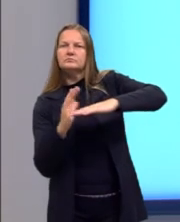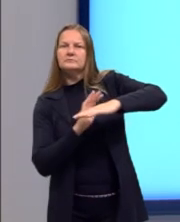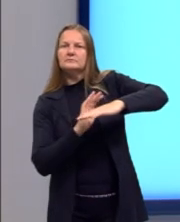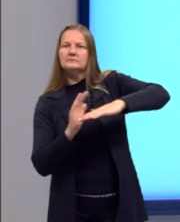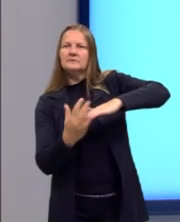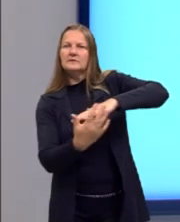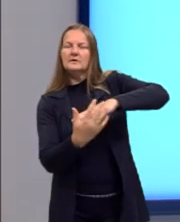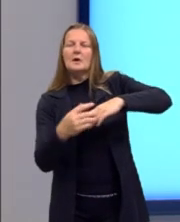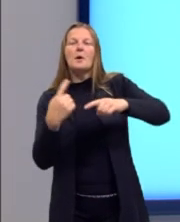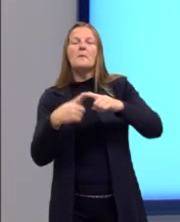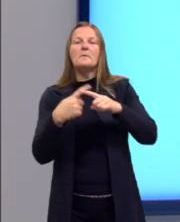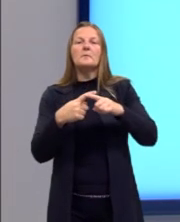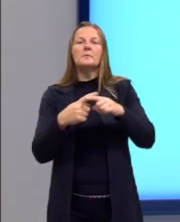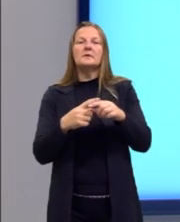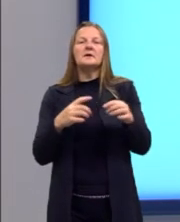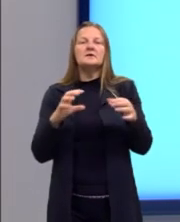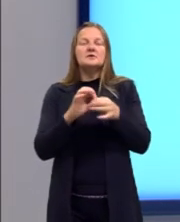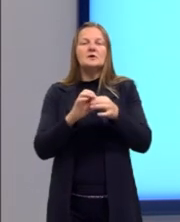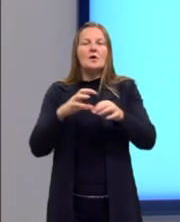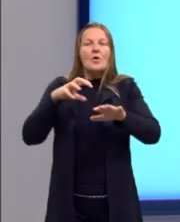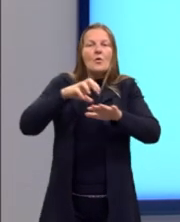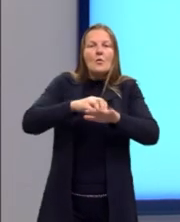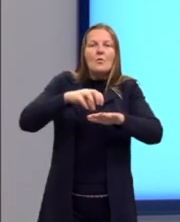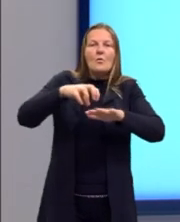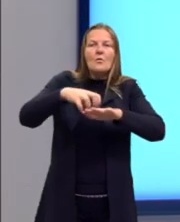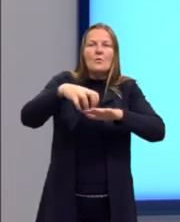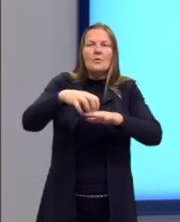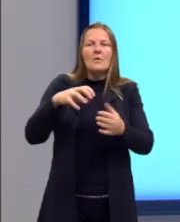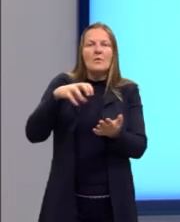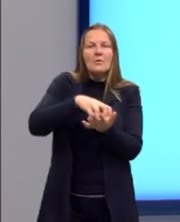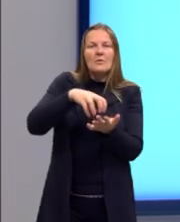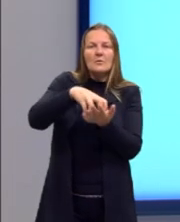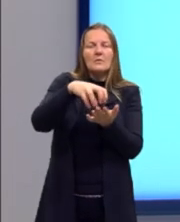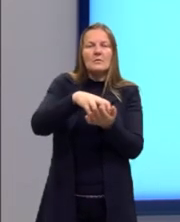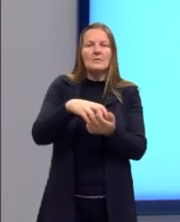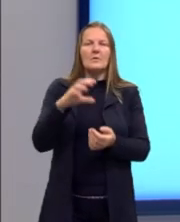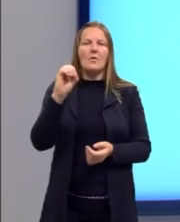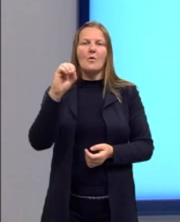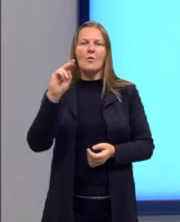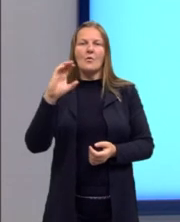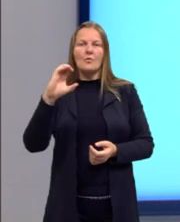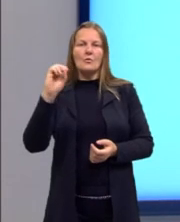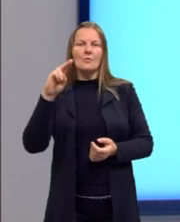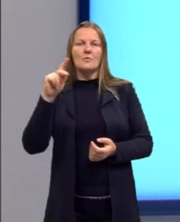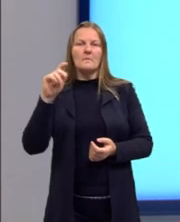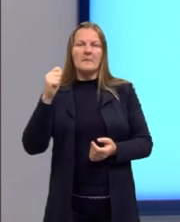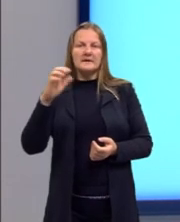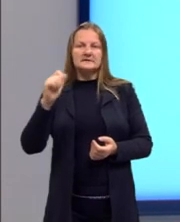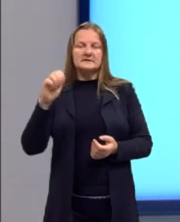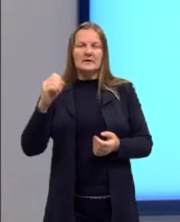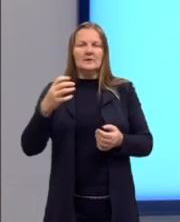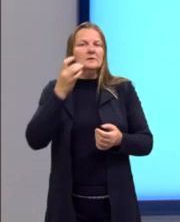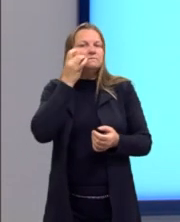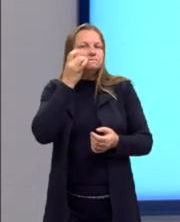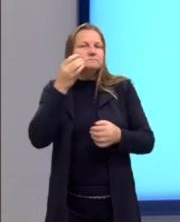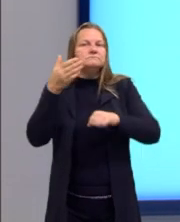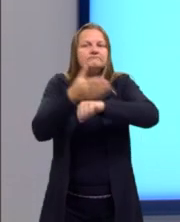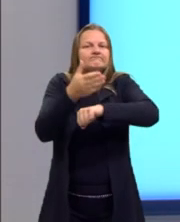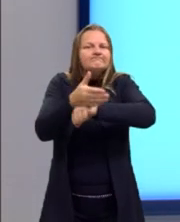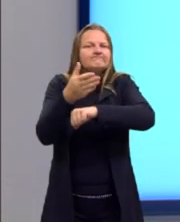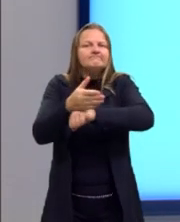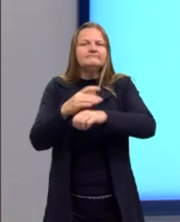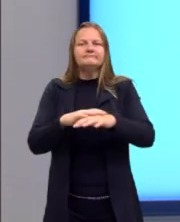terem entrepostos coloniais. Então, não era uma ocupação com tanta presença, não tinha